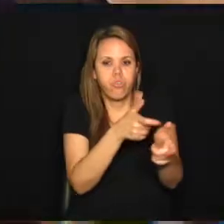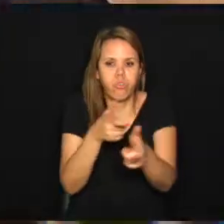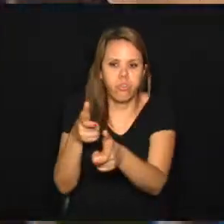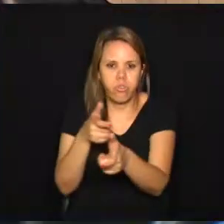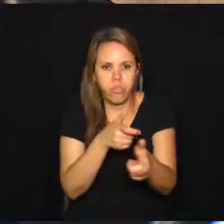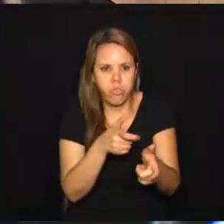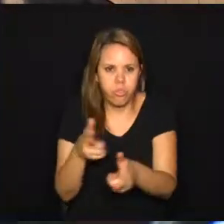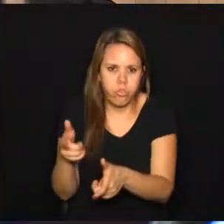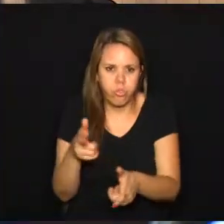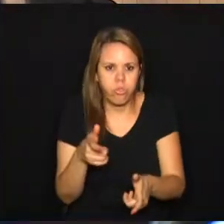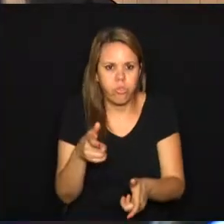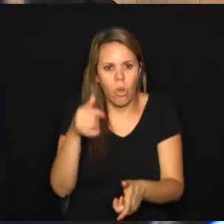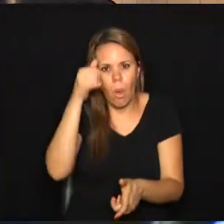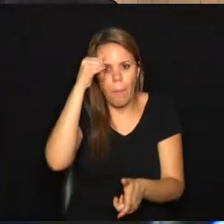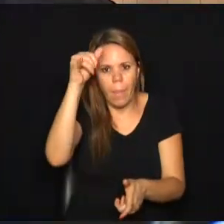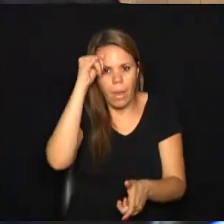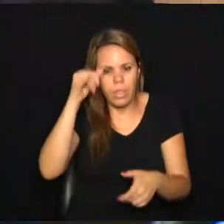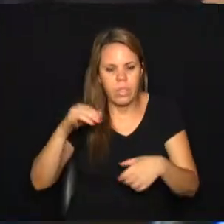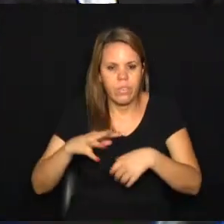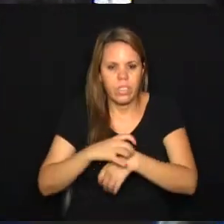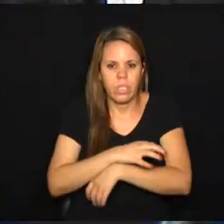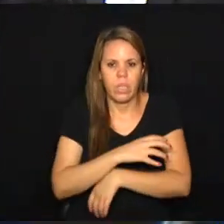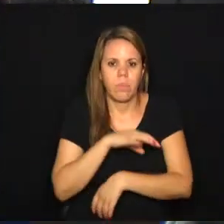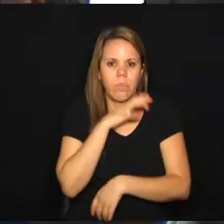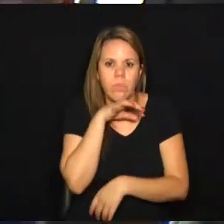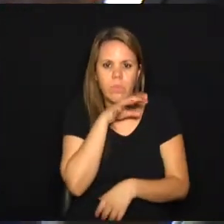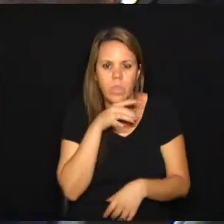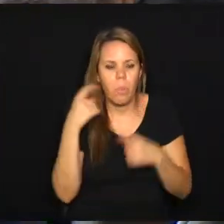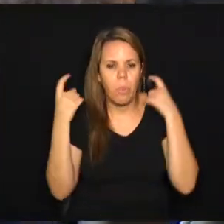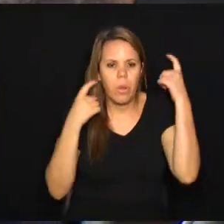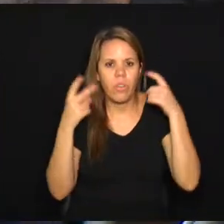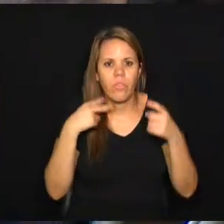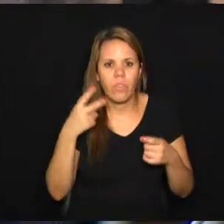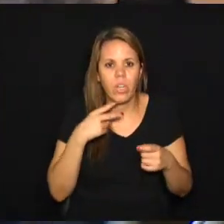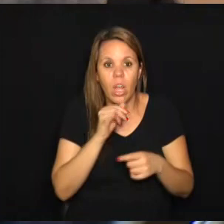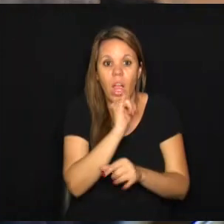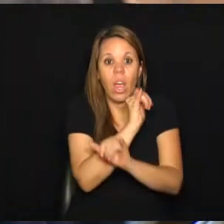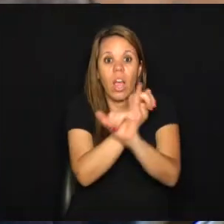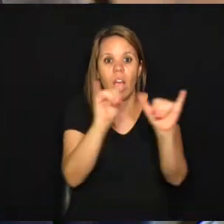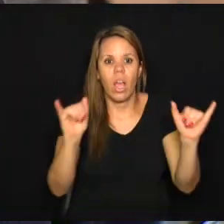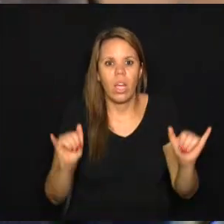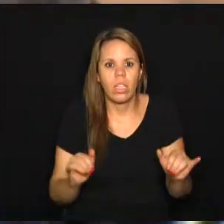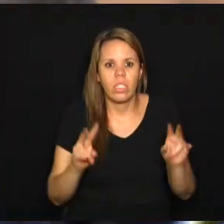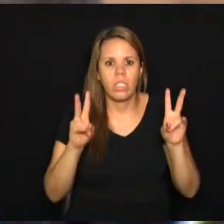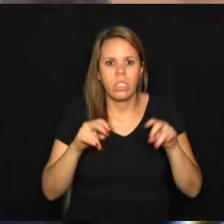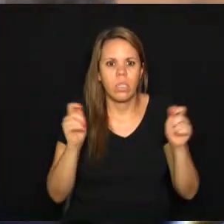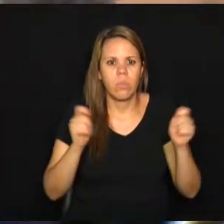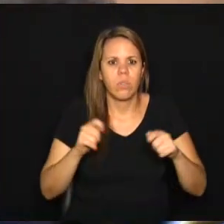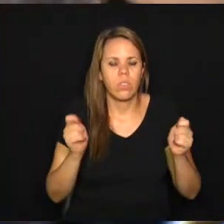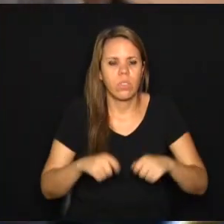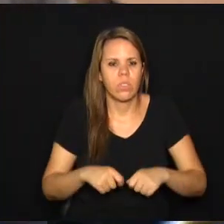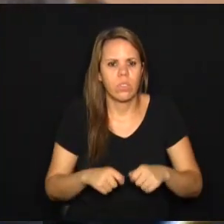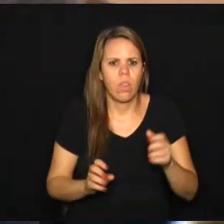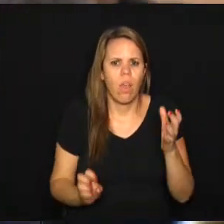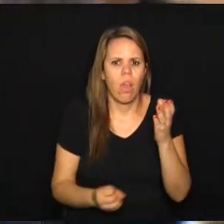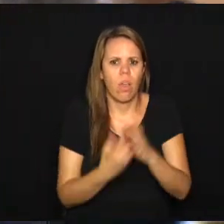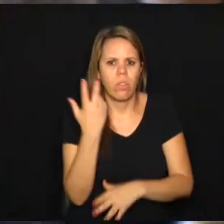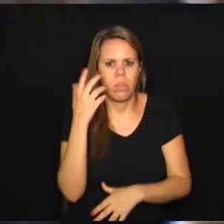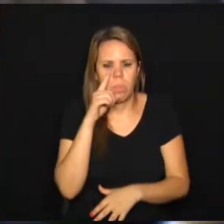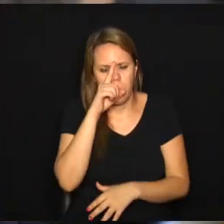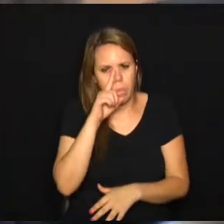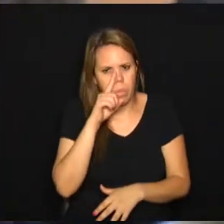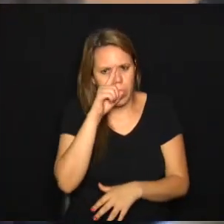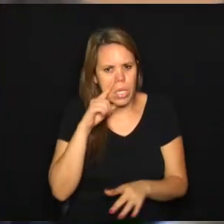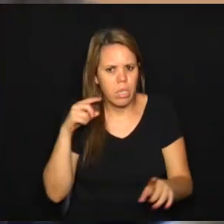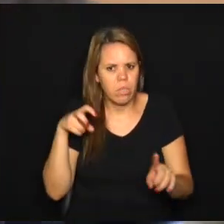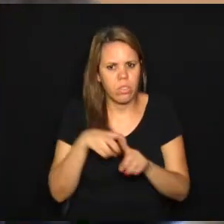e quais serão as providências. Preocupado, o vereador faz um alerta com relação à possibilidade de acidentes, que, inclusive,